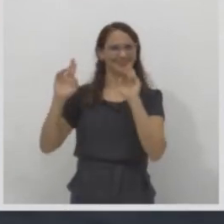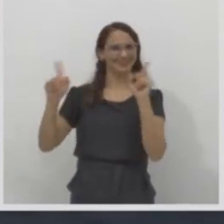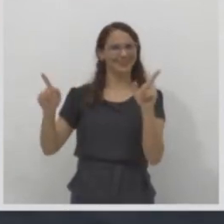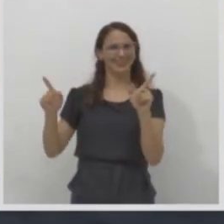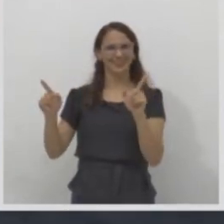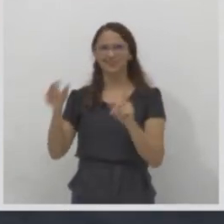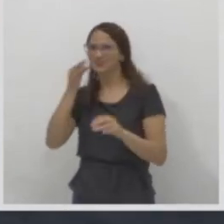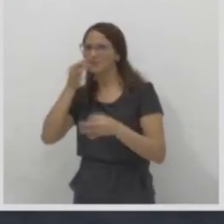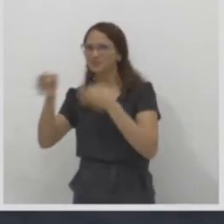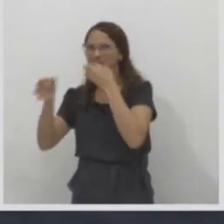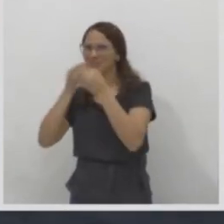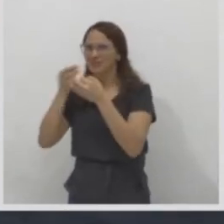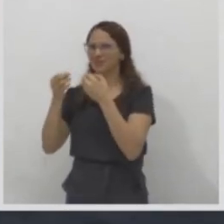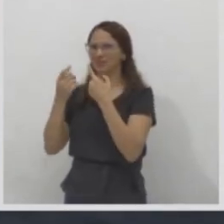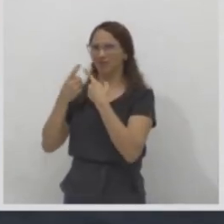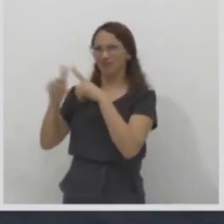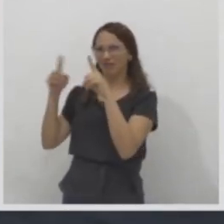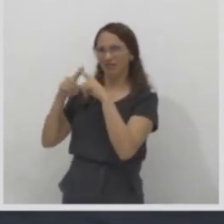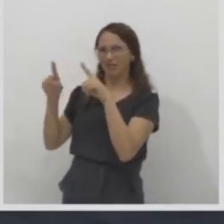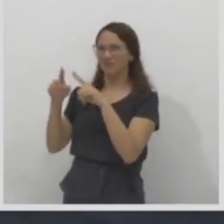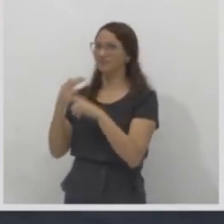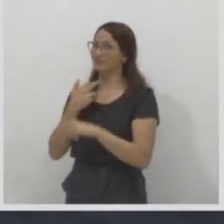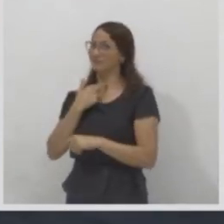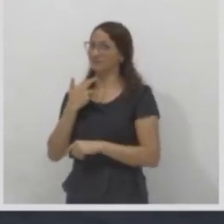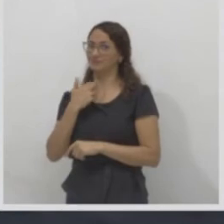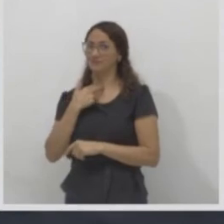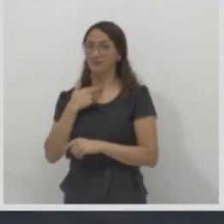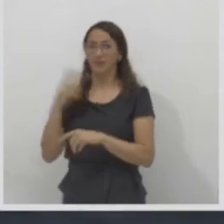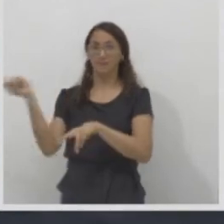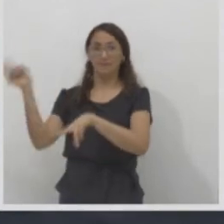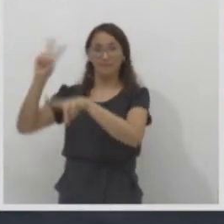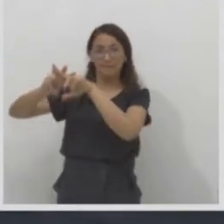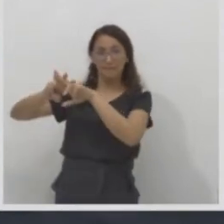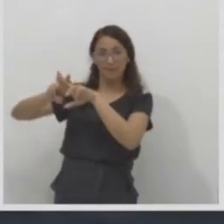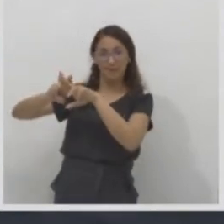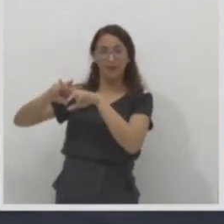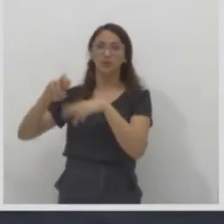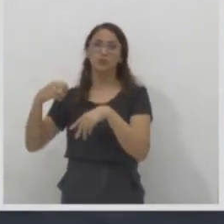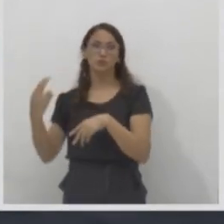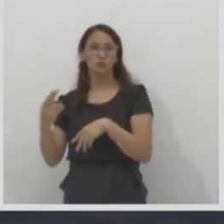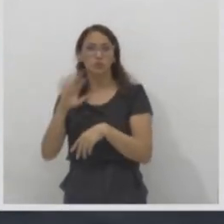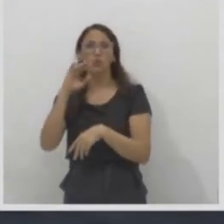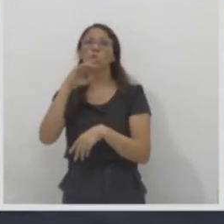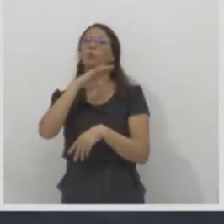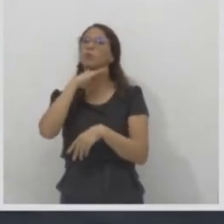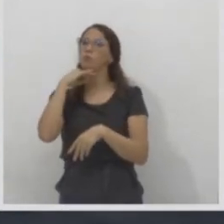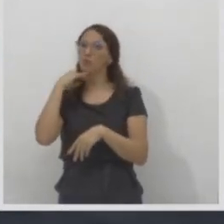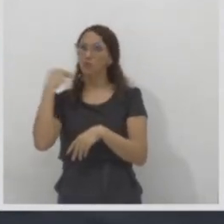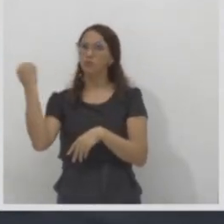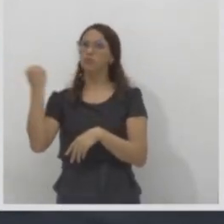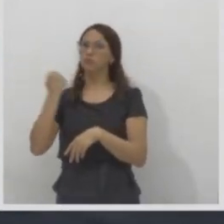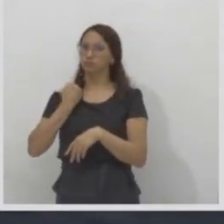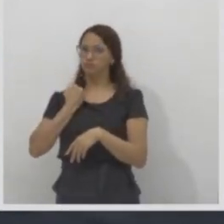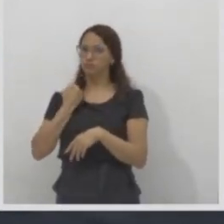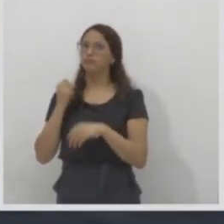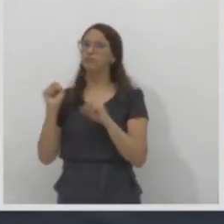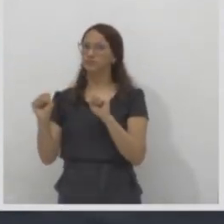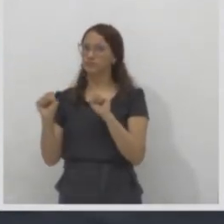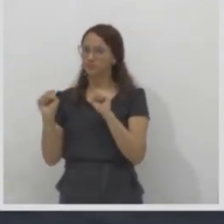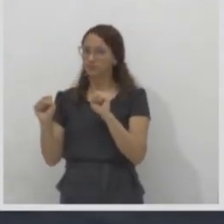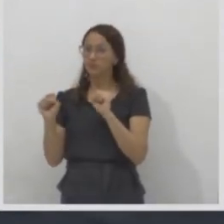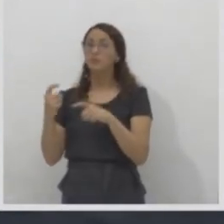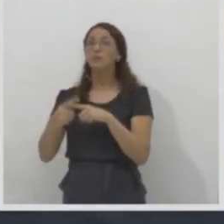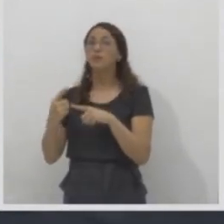inclusive preso e, quem sabe, até ser morto por causa da sua simples